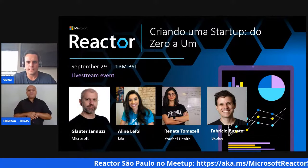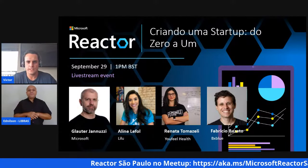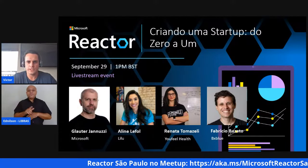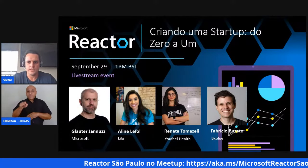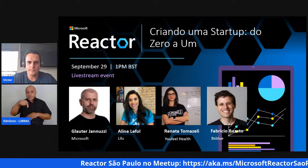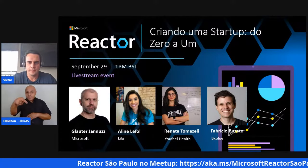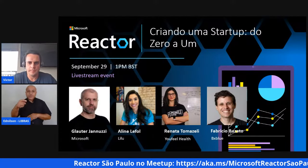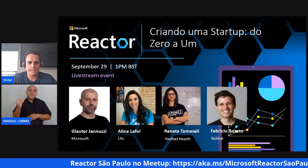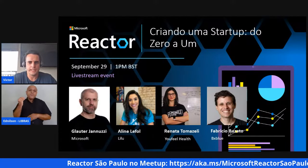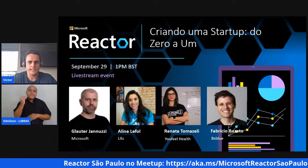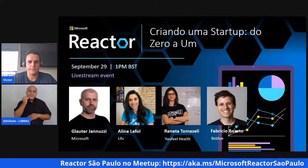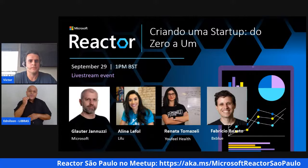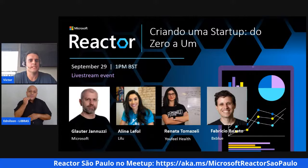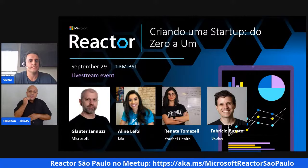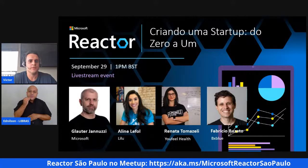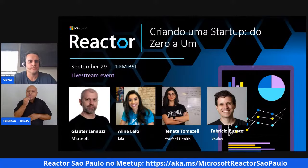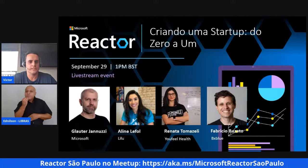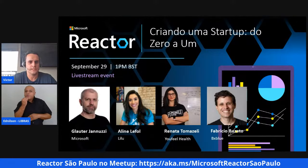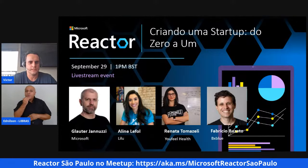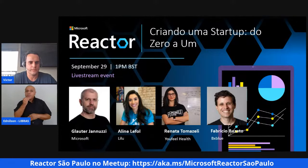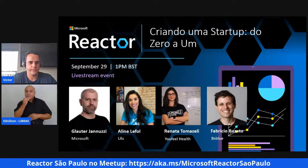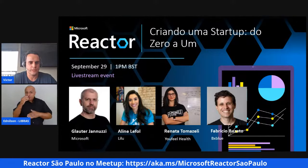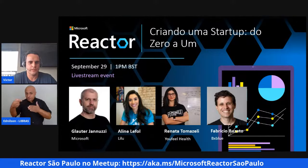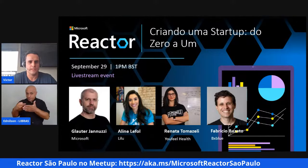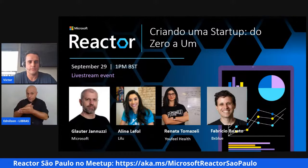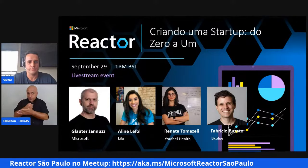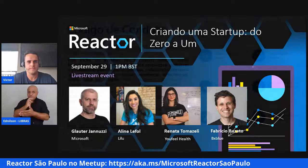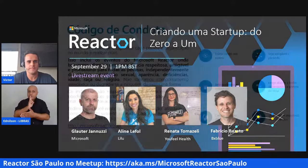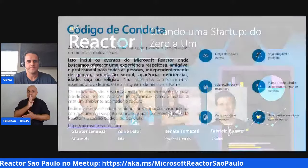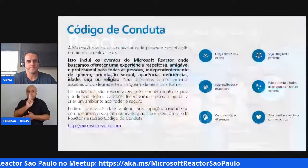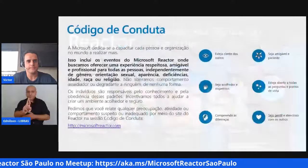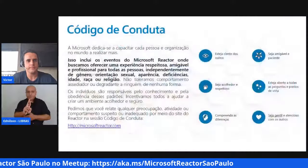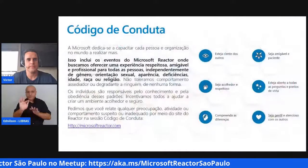oportunidade para perguntas e respostas no final do evento.